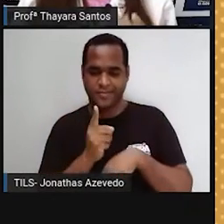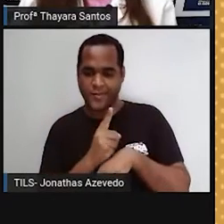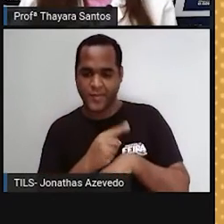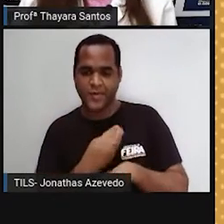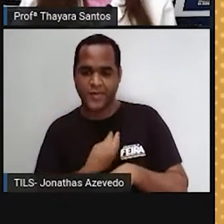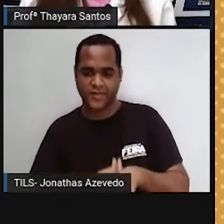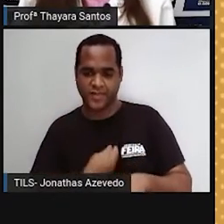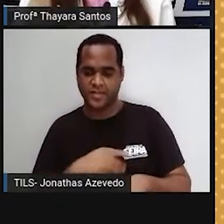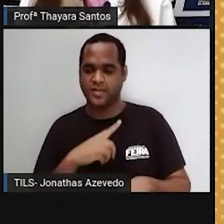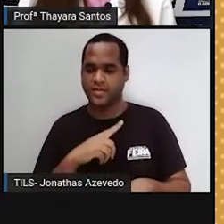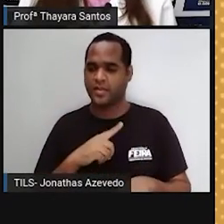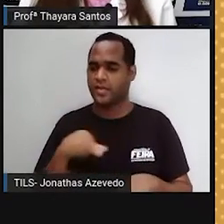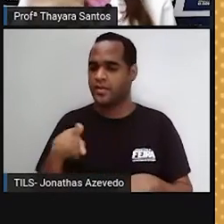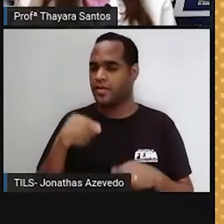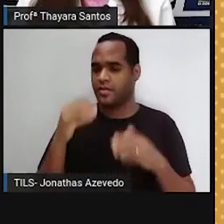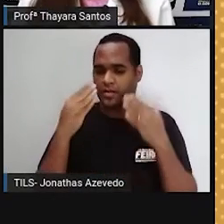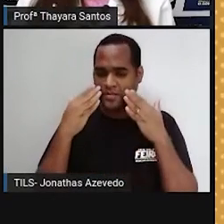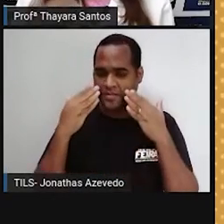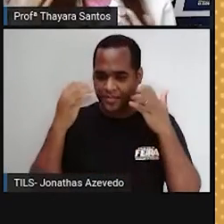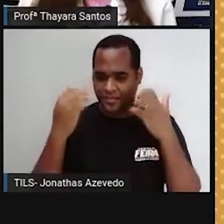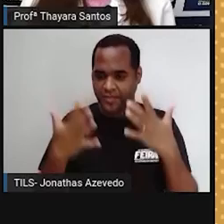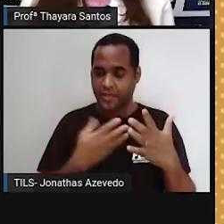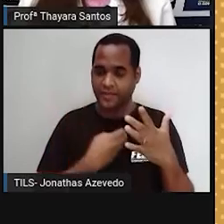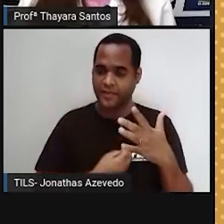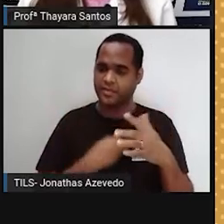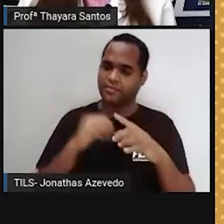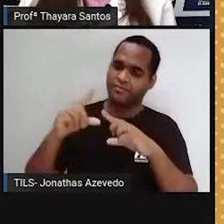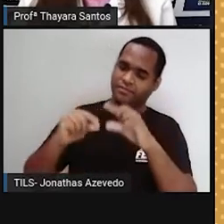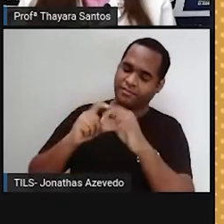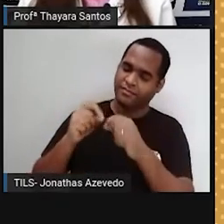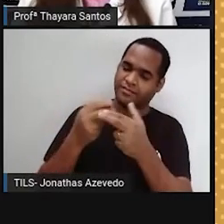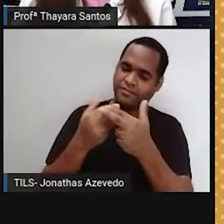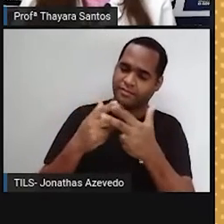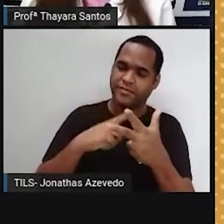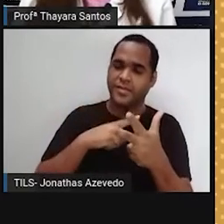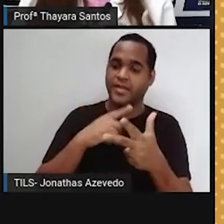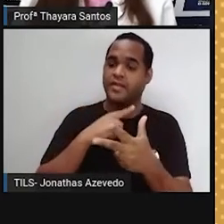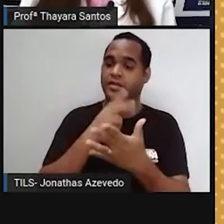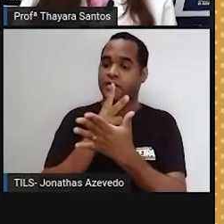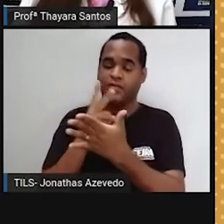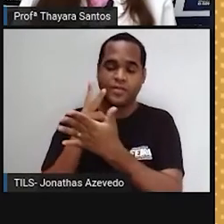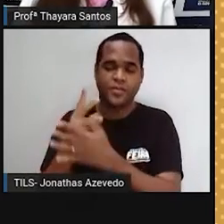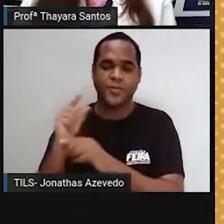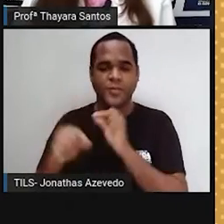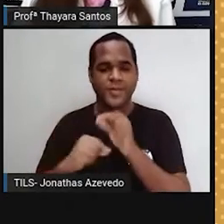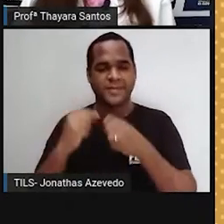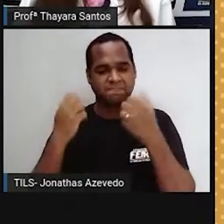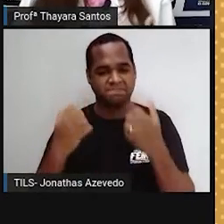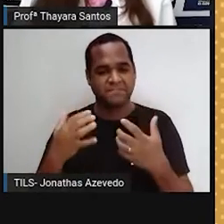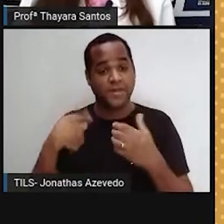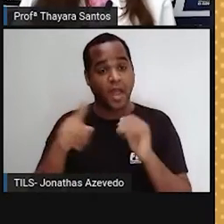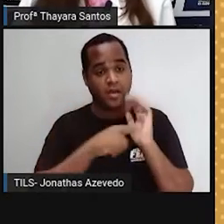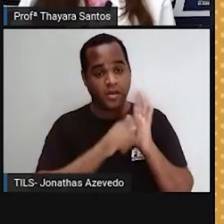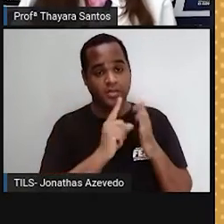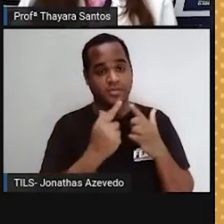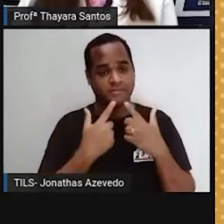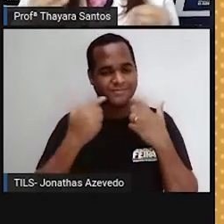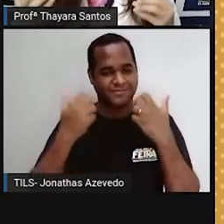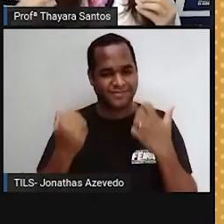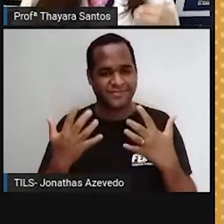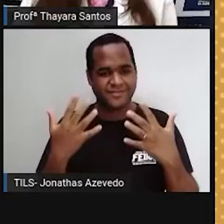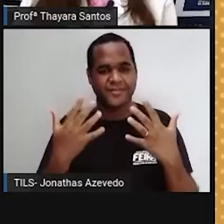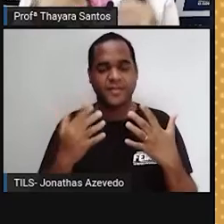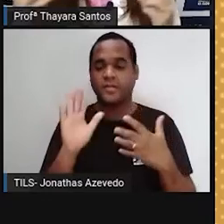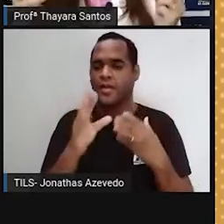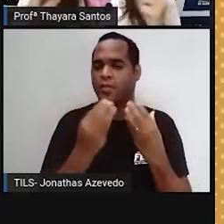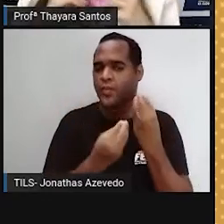quem vai determinar esse tempo de vida dessas estrelas é justamente a quantidade de combustível. E como eu falei antes pra vocês, o